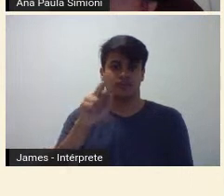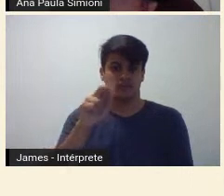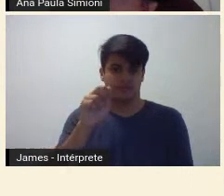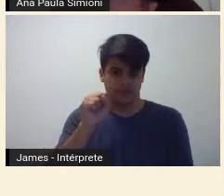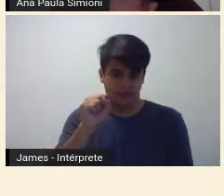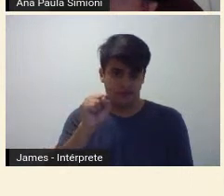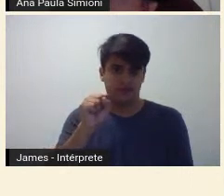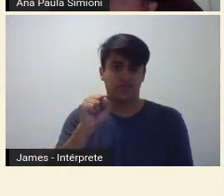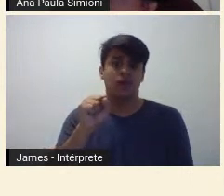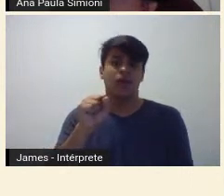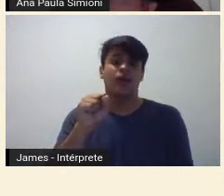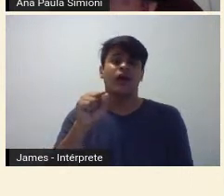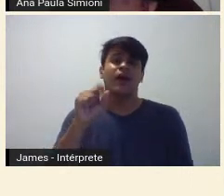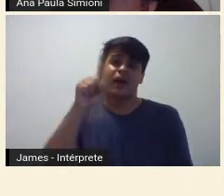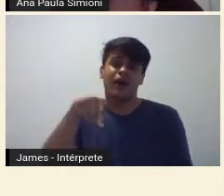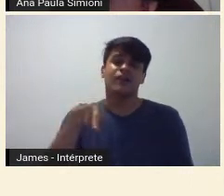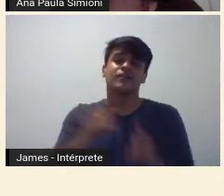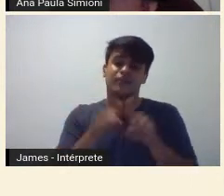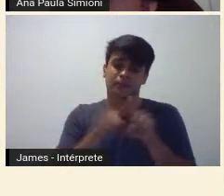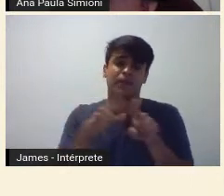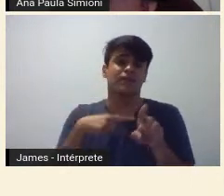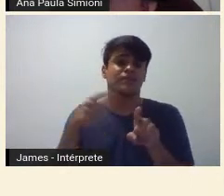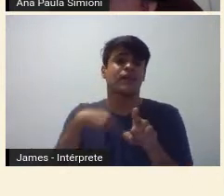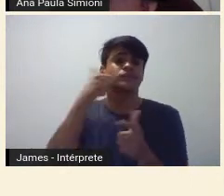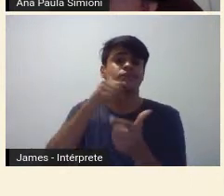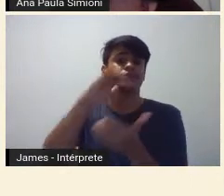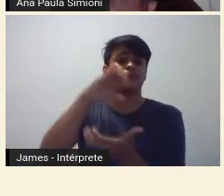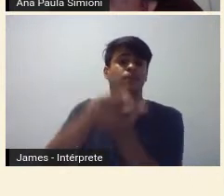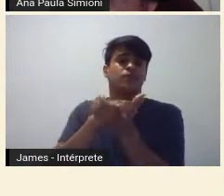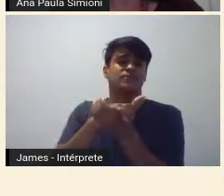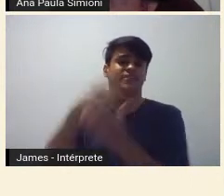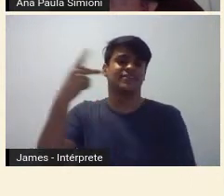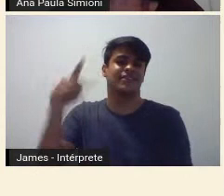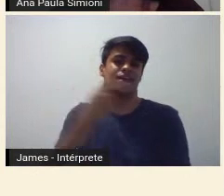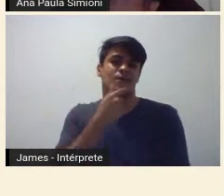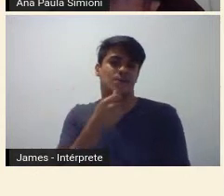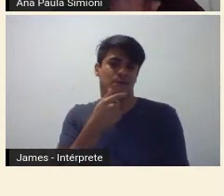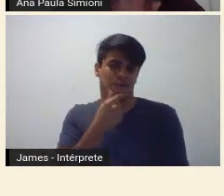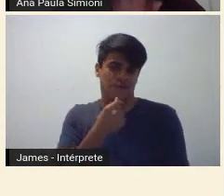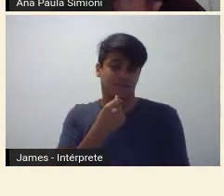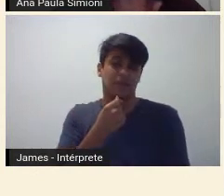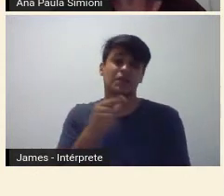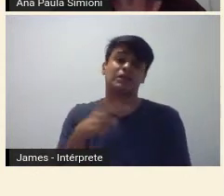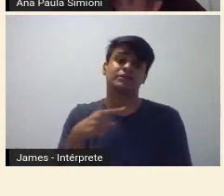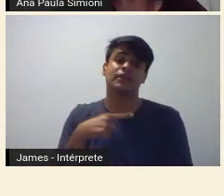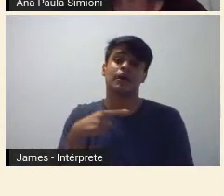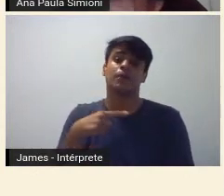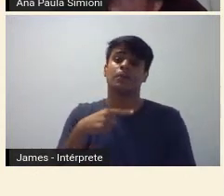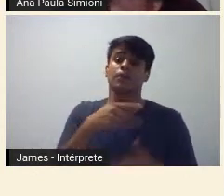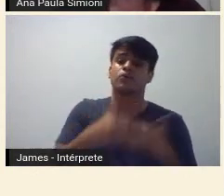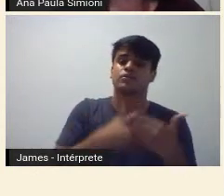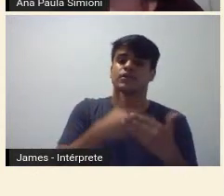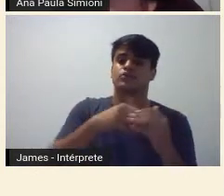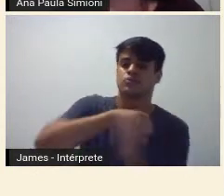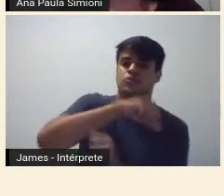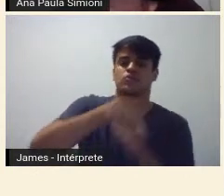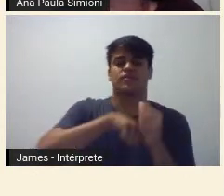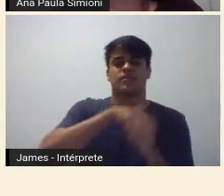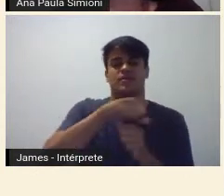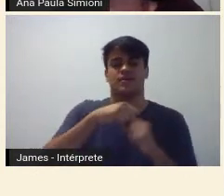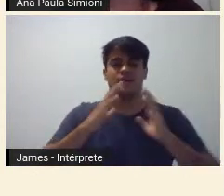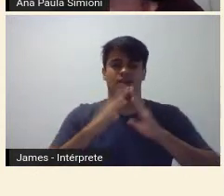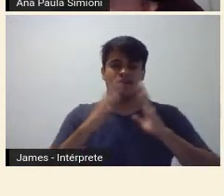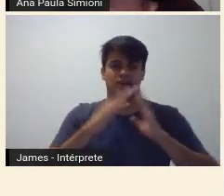marido, artista suíço John Graça, em projetos de renovação dos lares da elite paulistana. Eu não sei se vocês